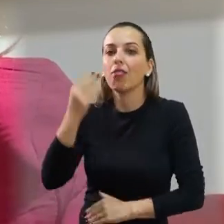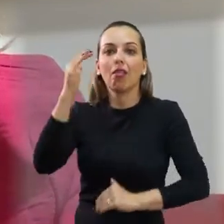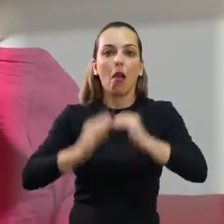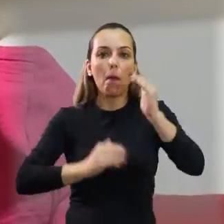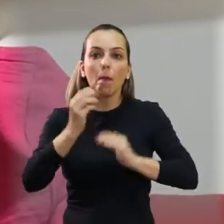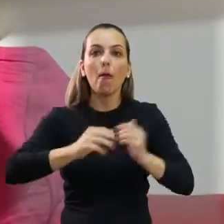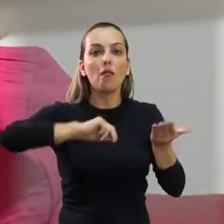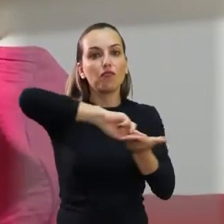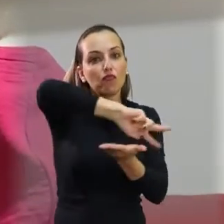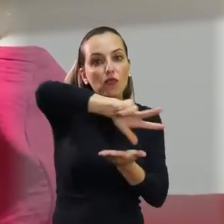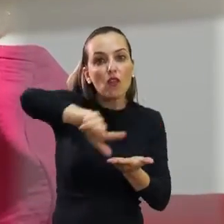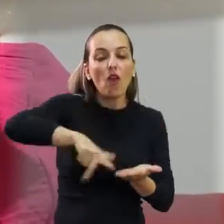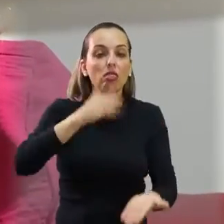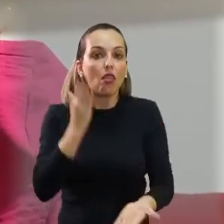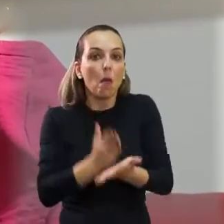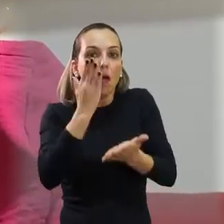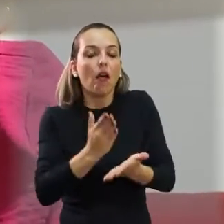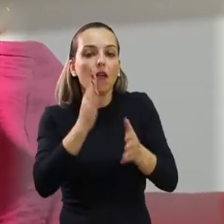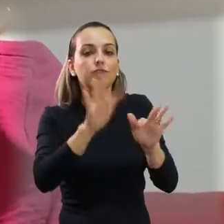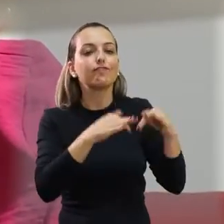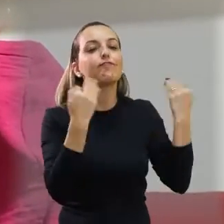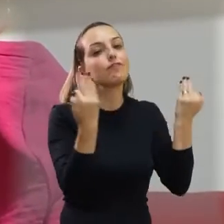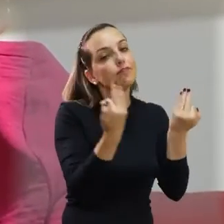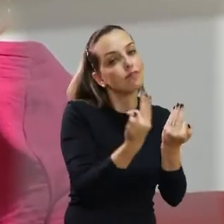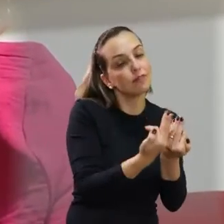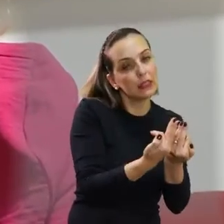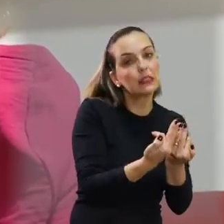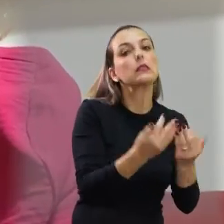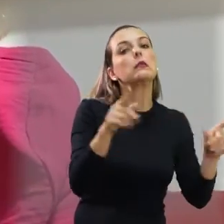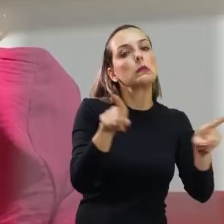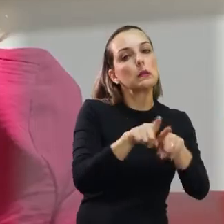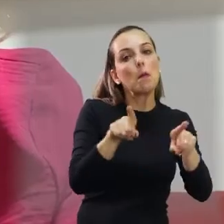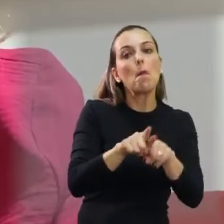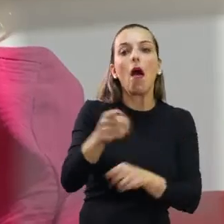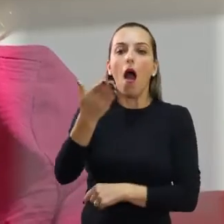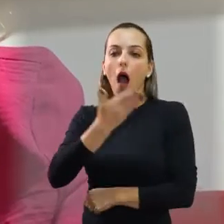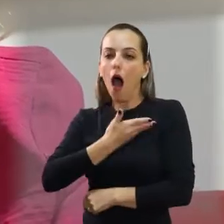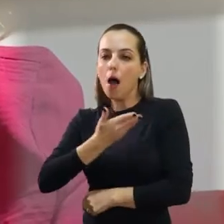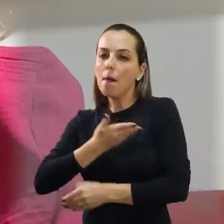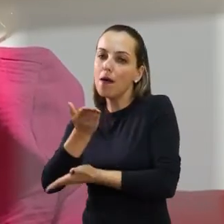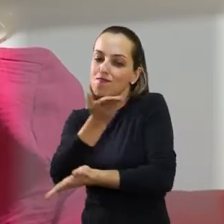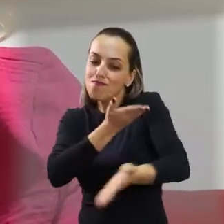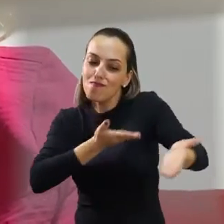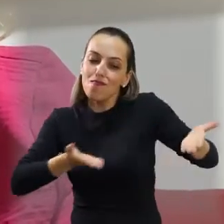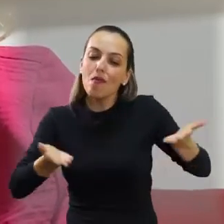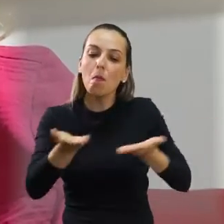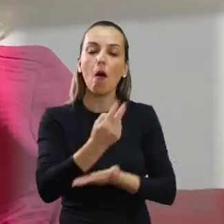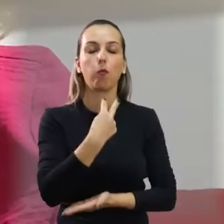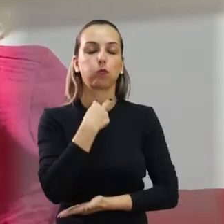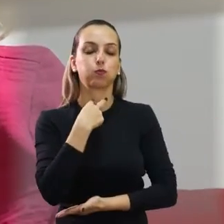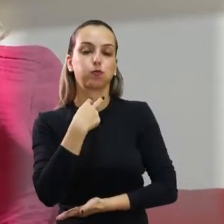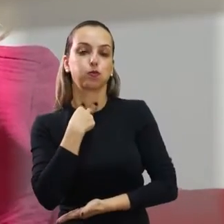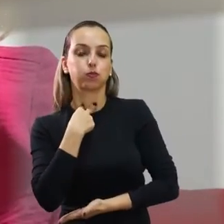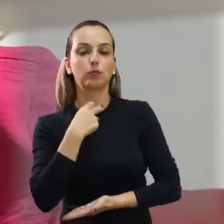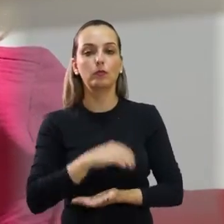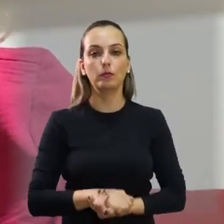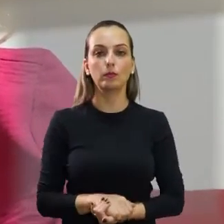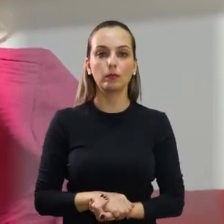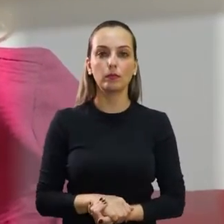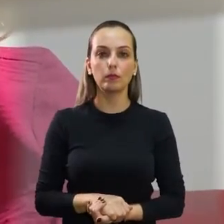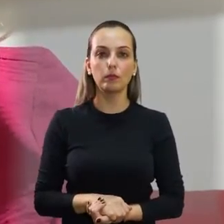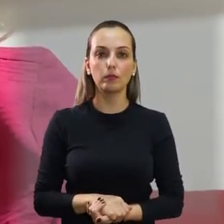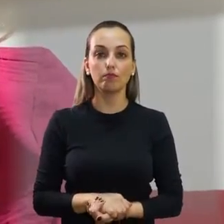realizar outras atividades que já realizavam anteriormente, sem o convívio com outros familiares e amigos.